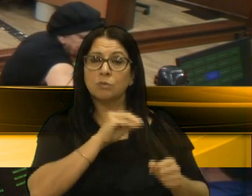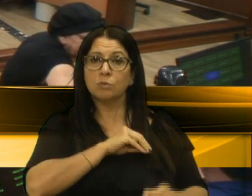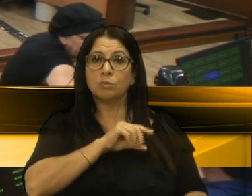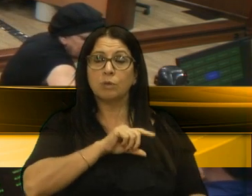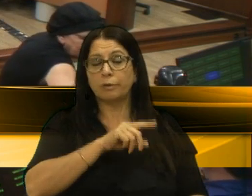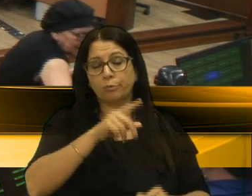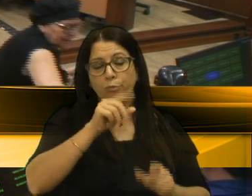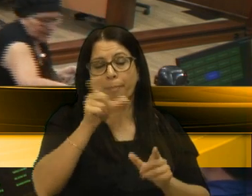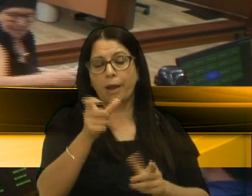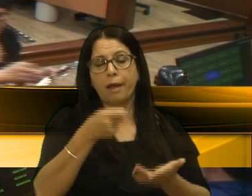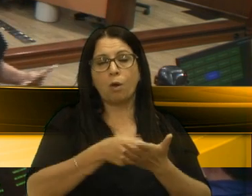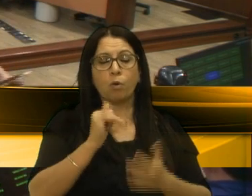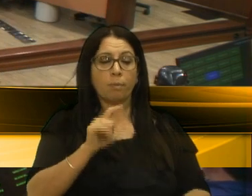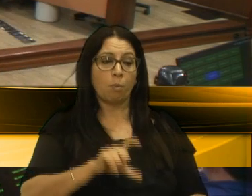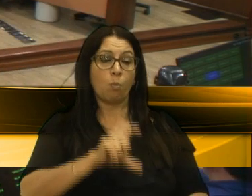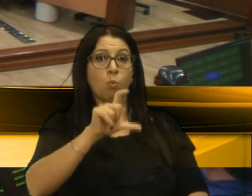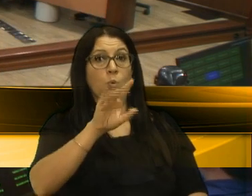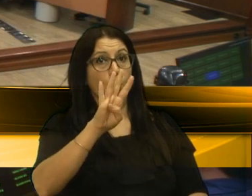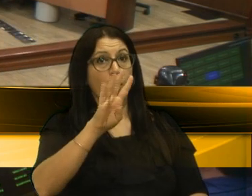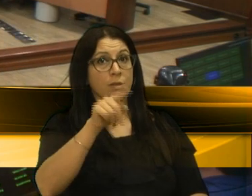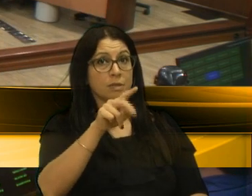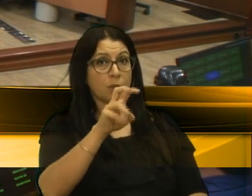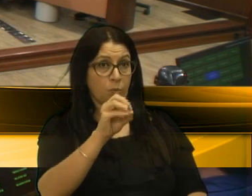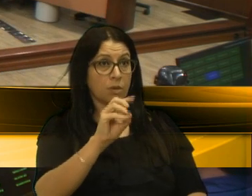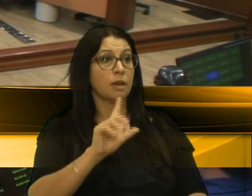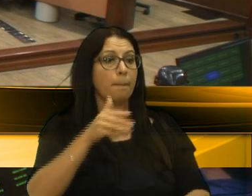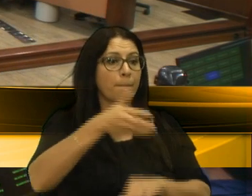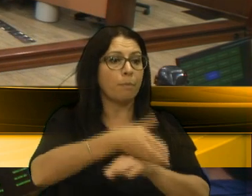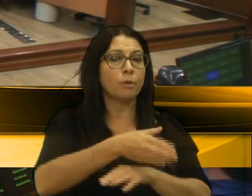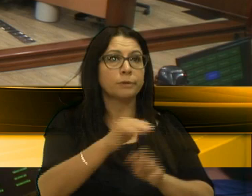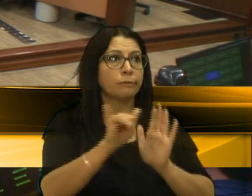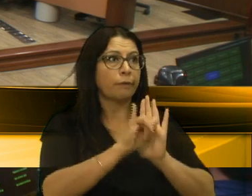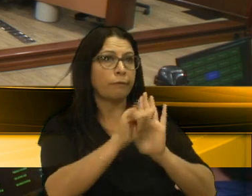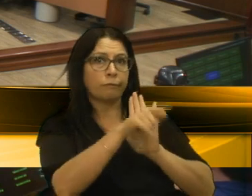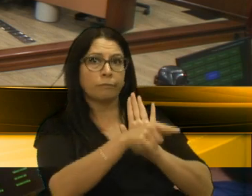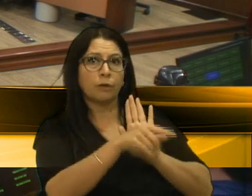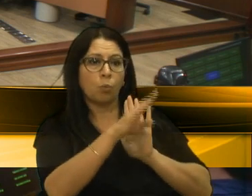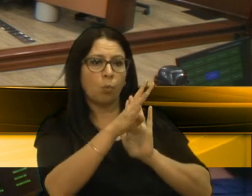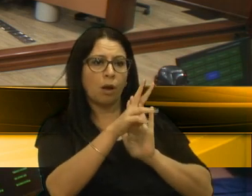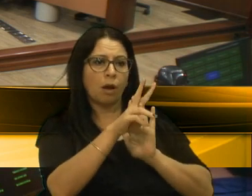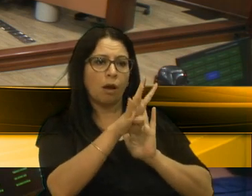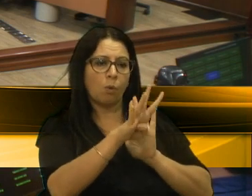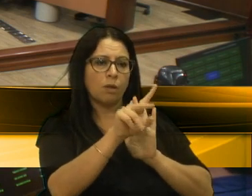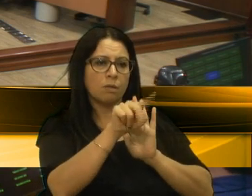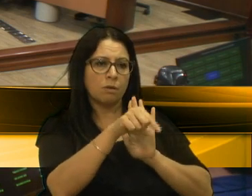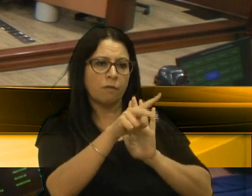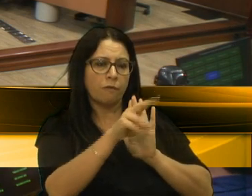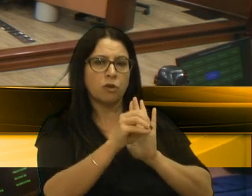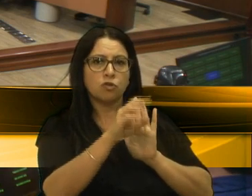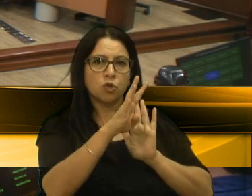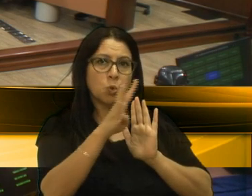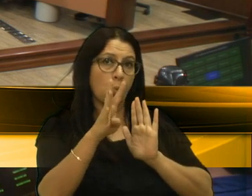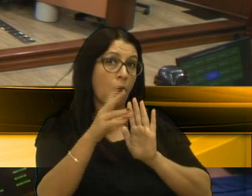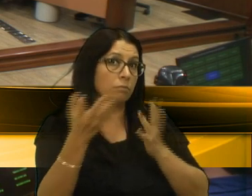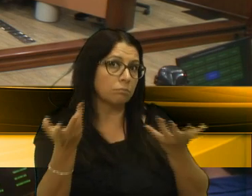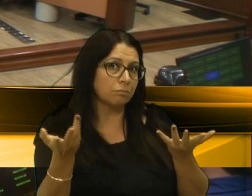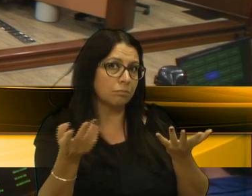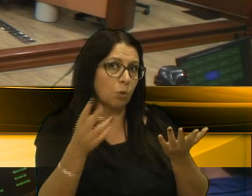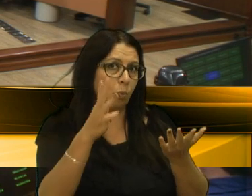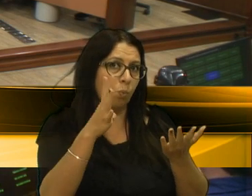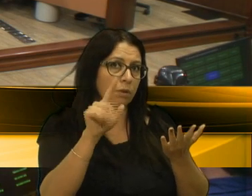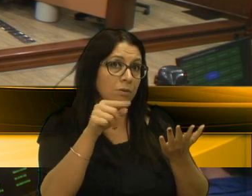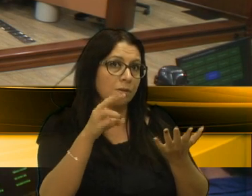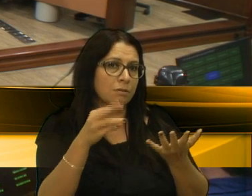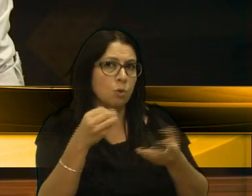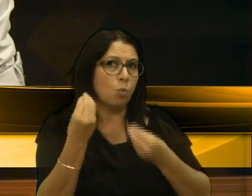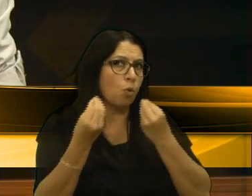R$,50. Aí, depois, entra o edital, e se a própria empresa vai vir a R$ 4,20, R$ 4,30, R 4,00, tem que ver que